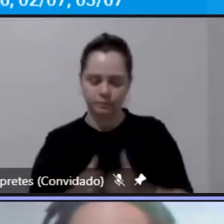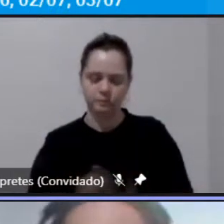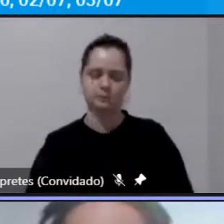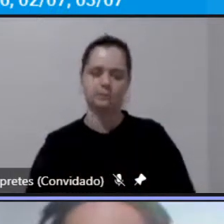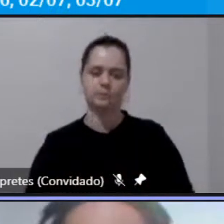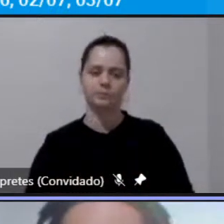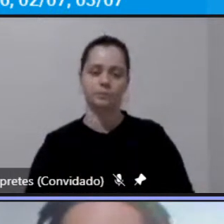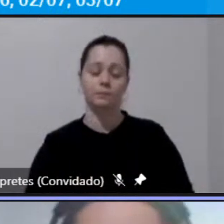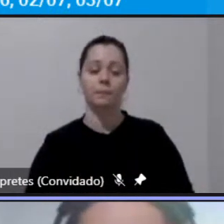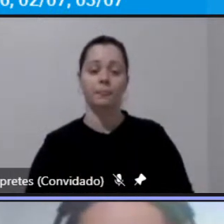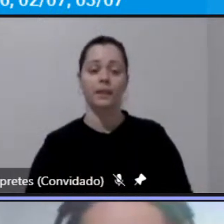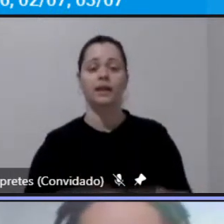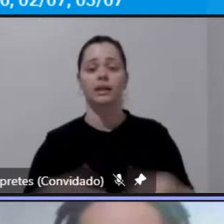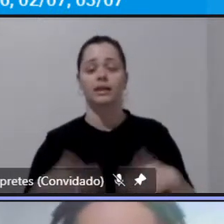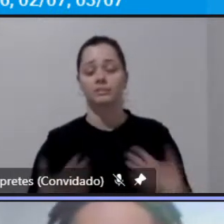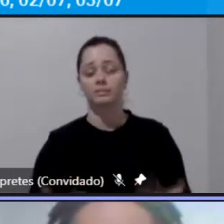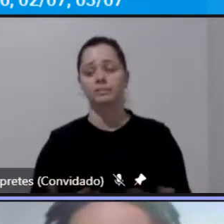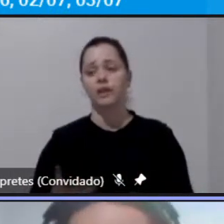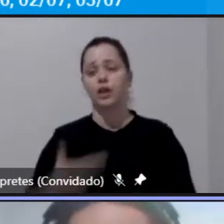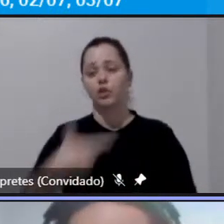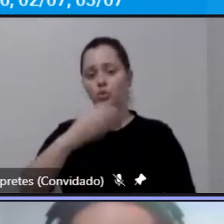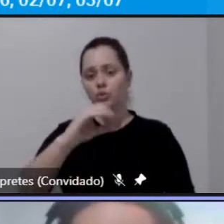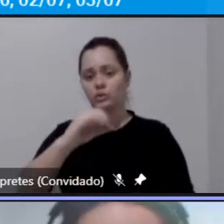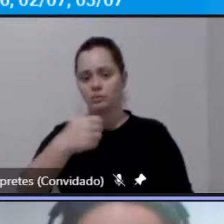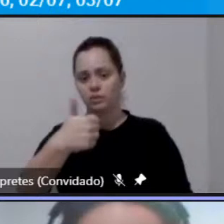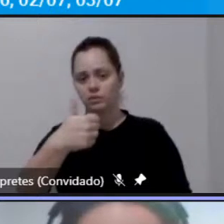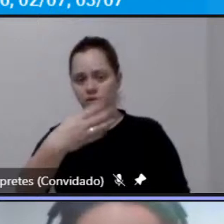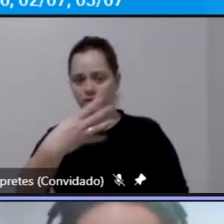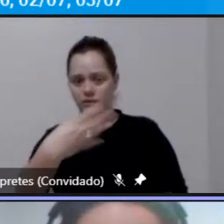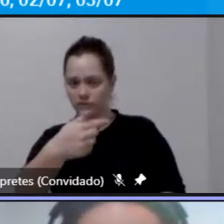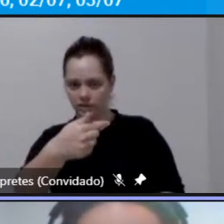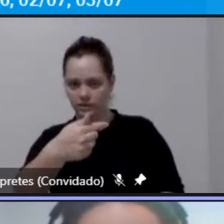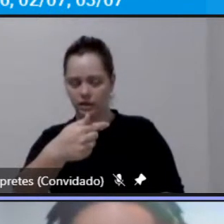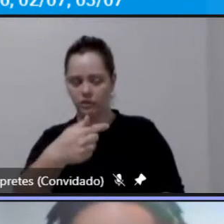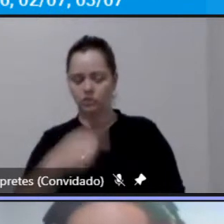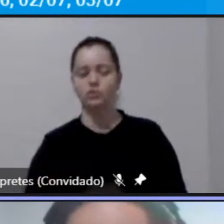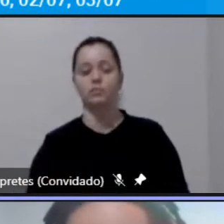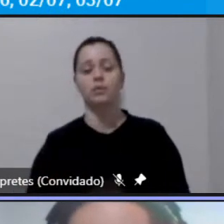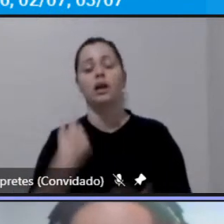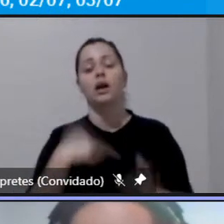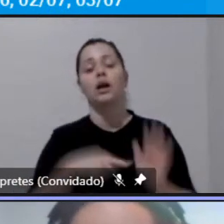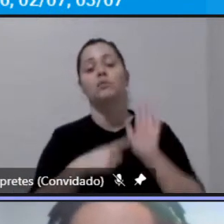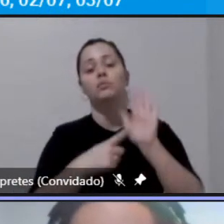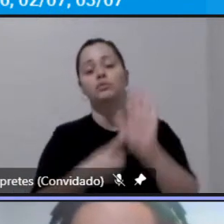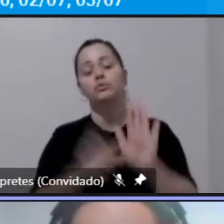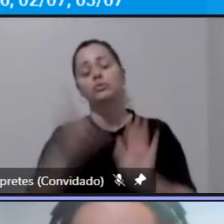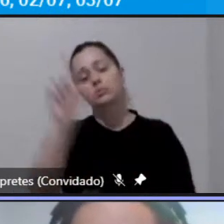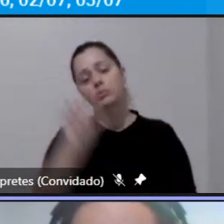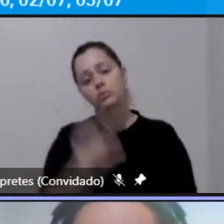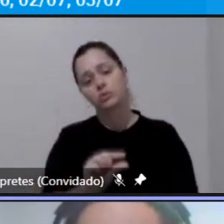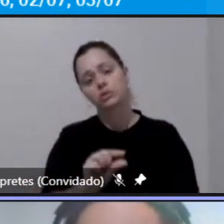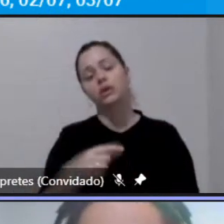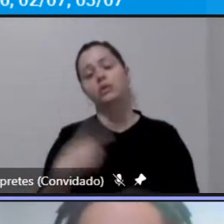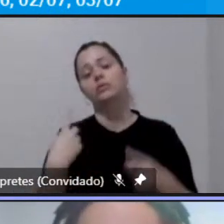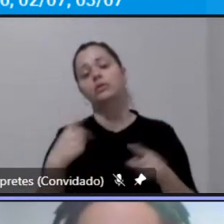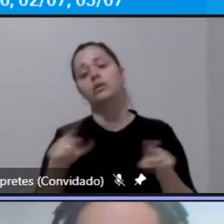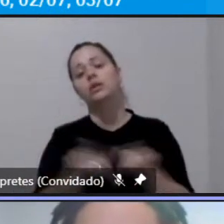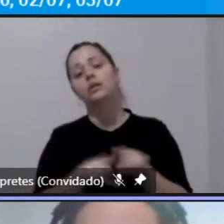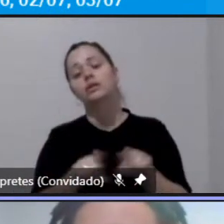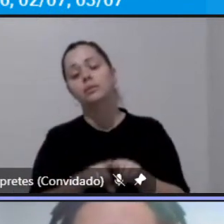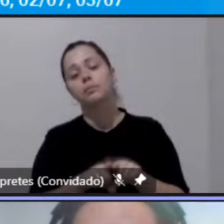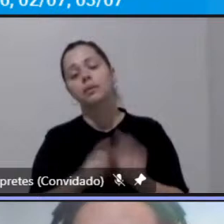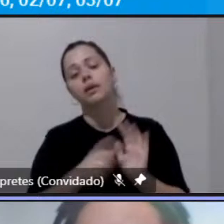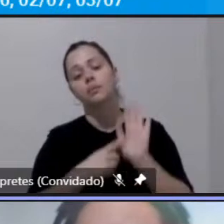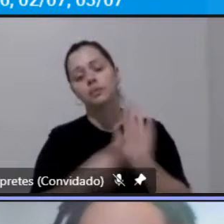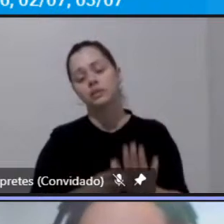lá em 2017 essa demanda também essa diminuição na demanda também representava